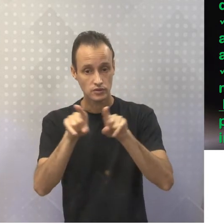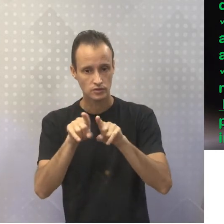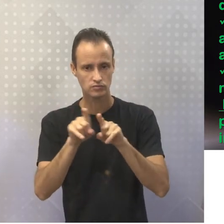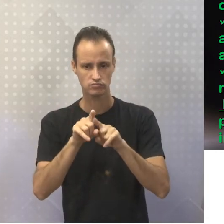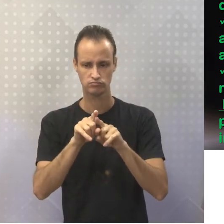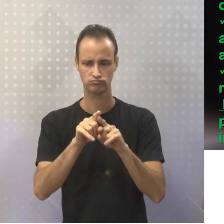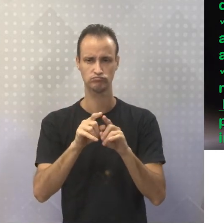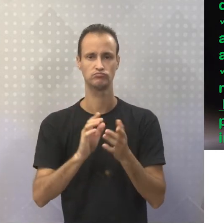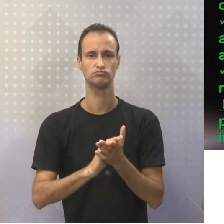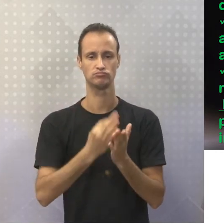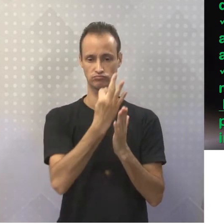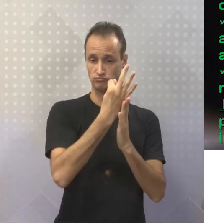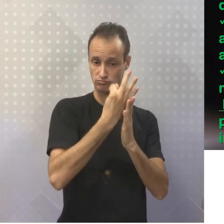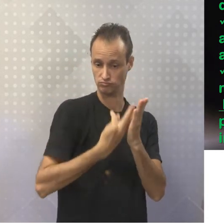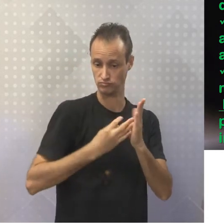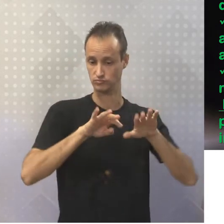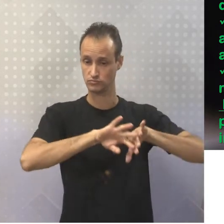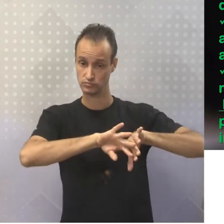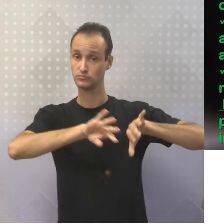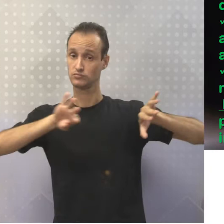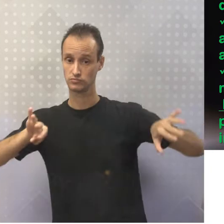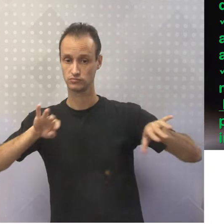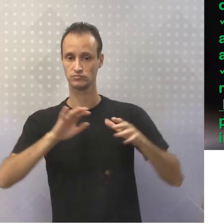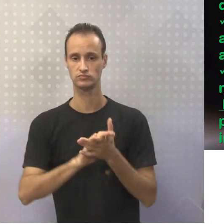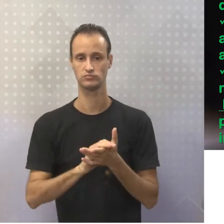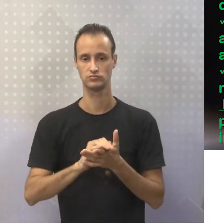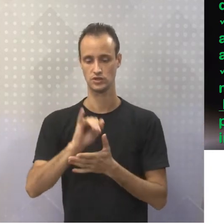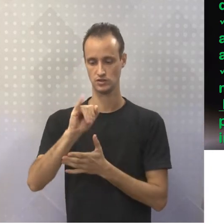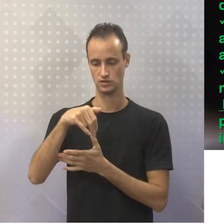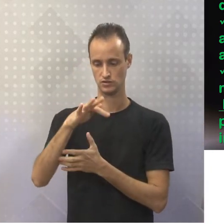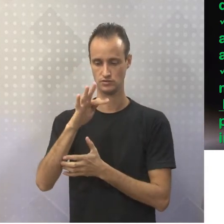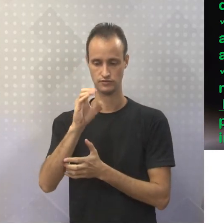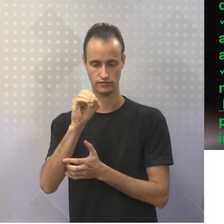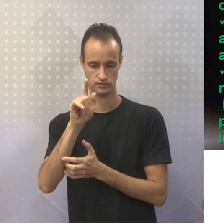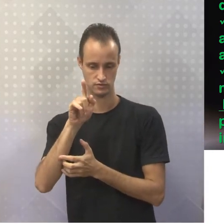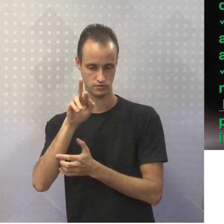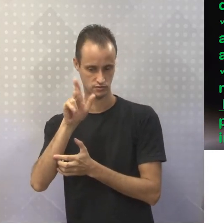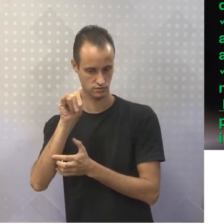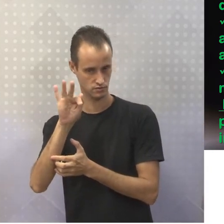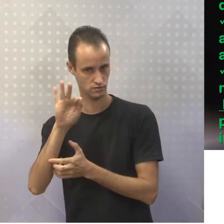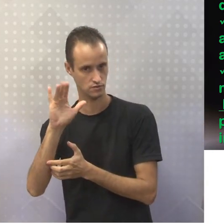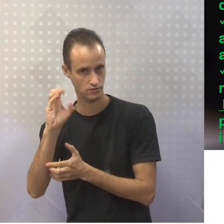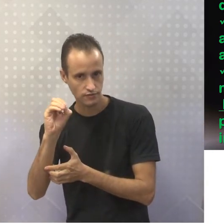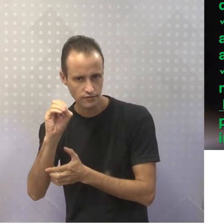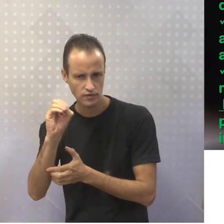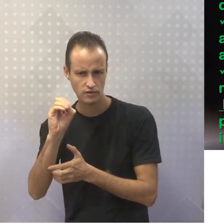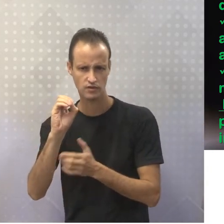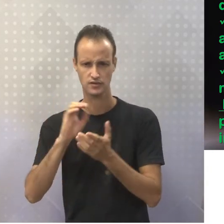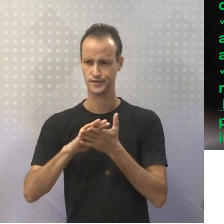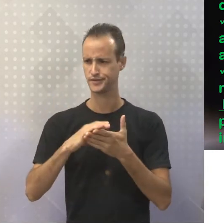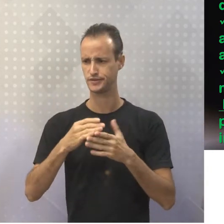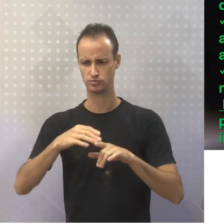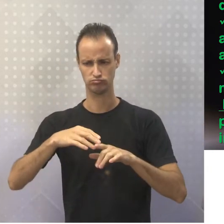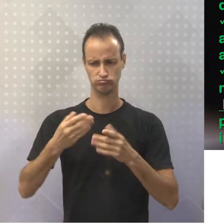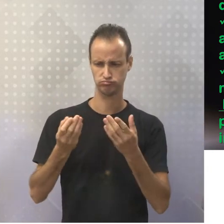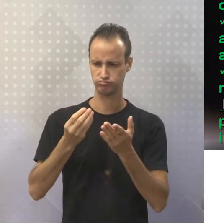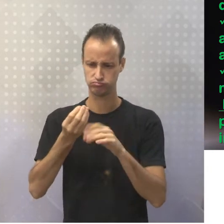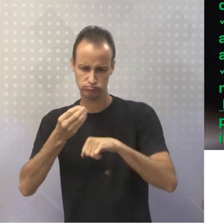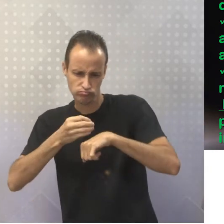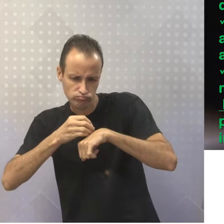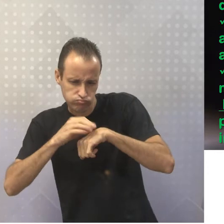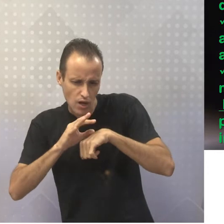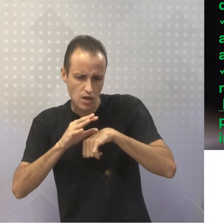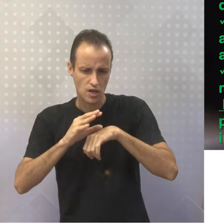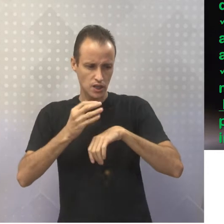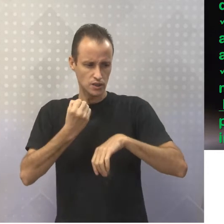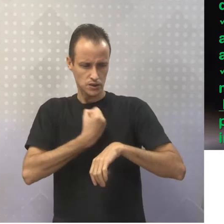independente, ou seja, o infográfico são justamente aqueles detalhes mais numéricos que ilustram